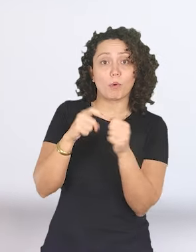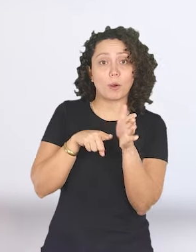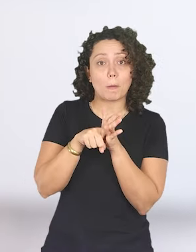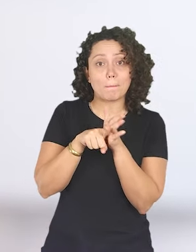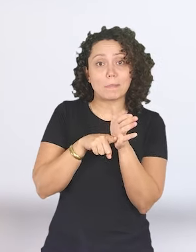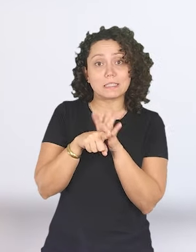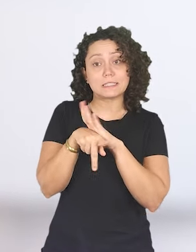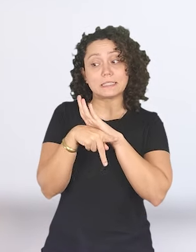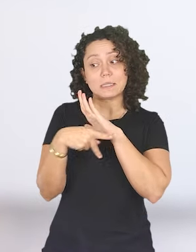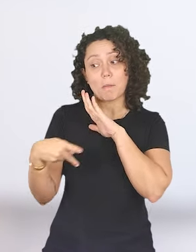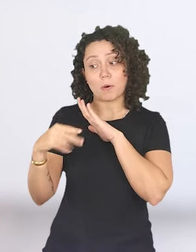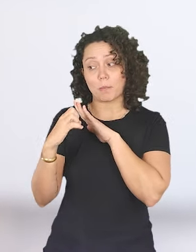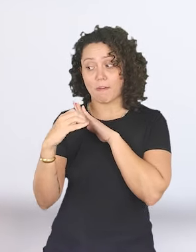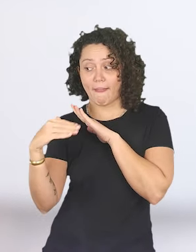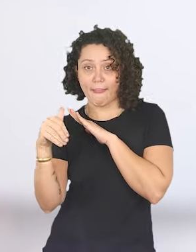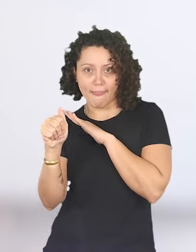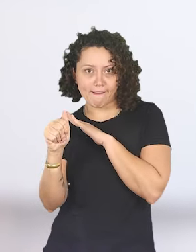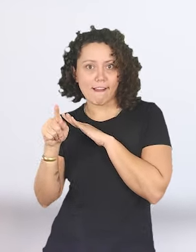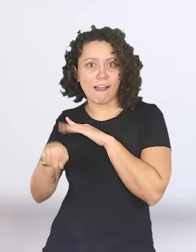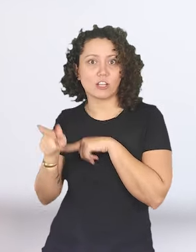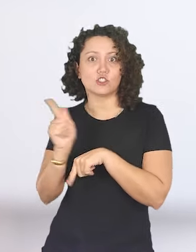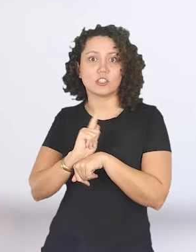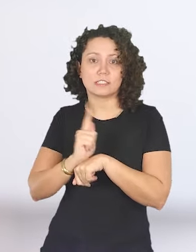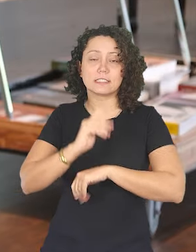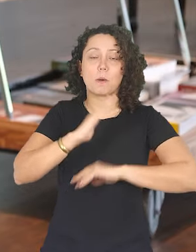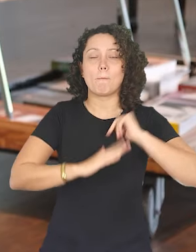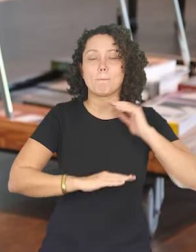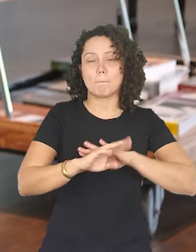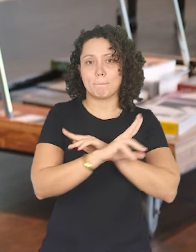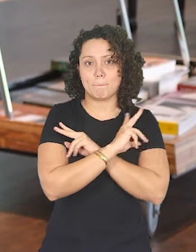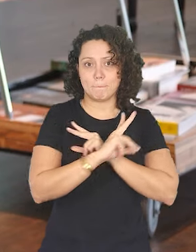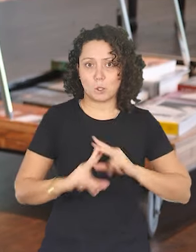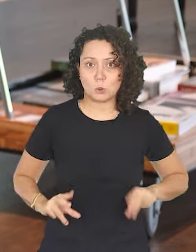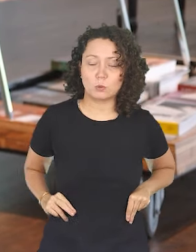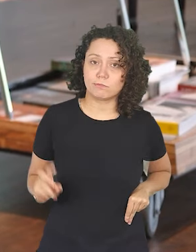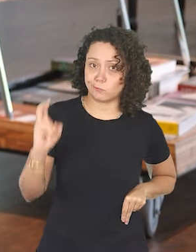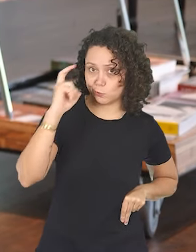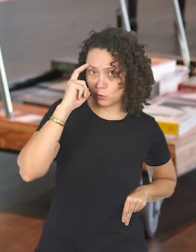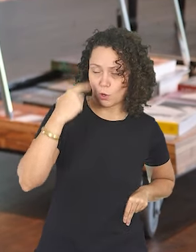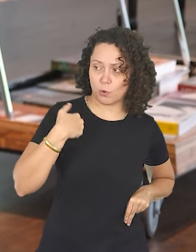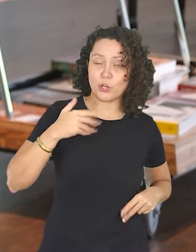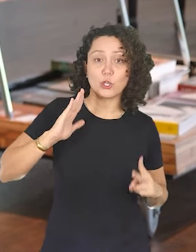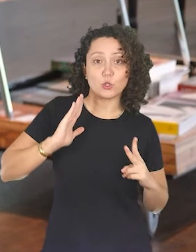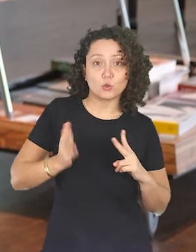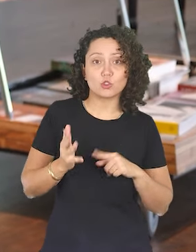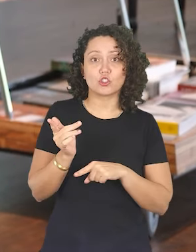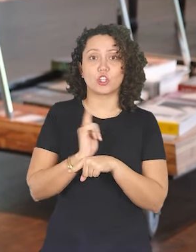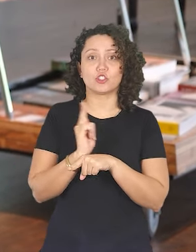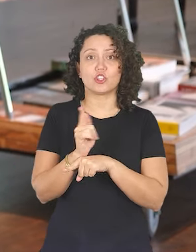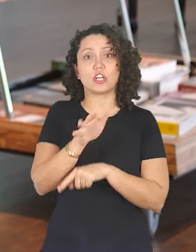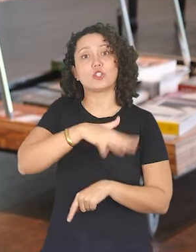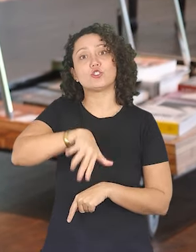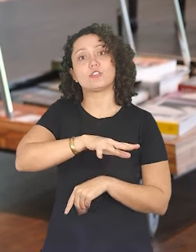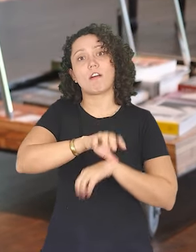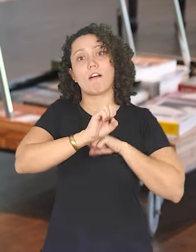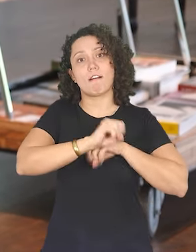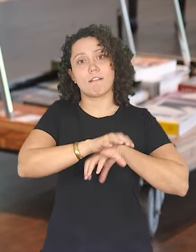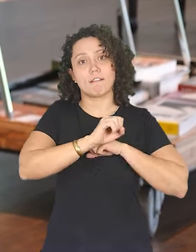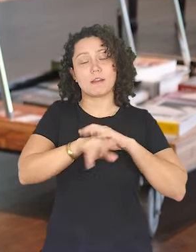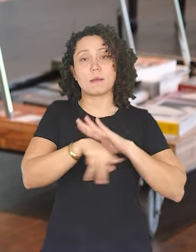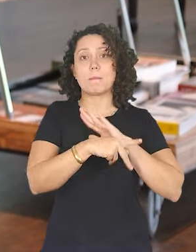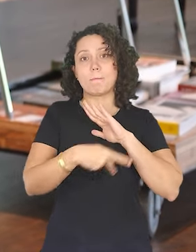especialização em gestão de produção cultural, e também já fui gerente do